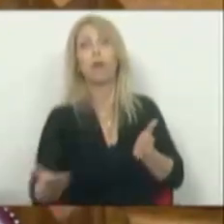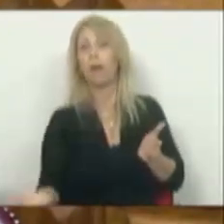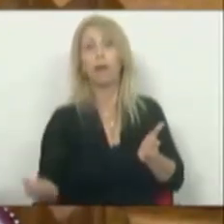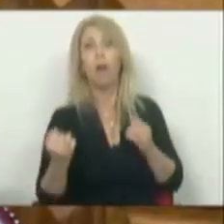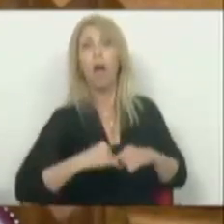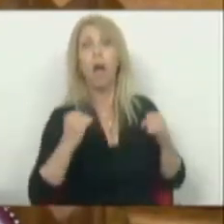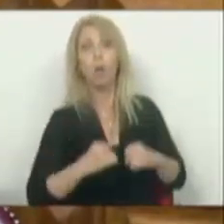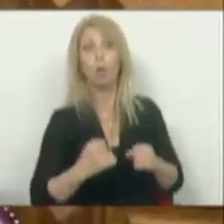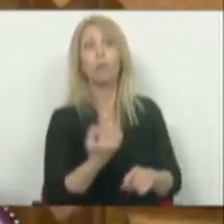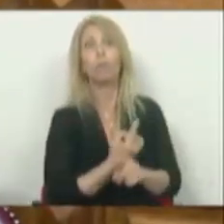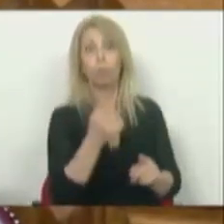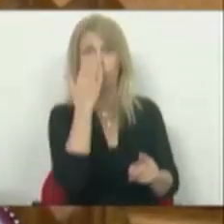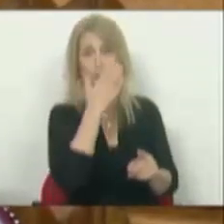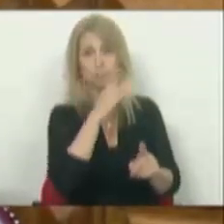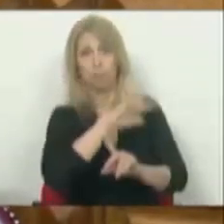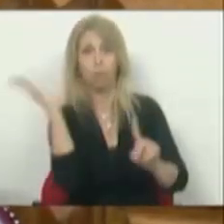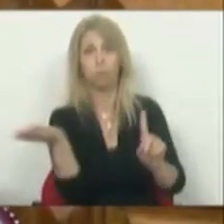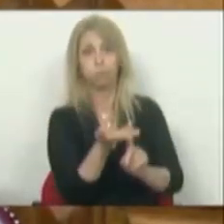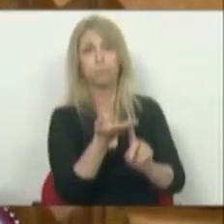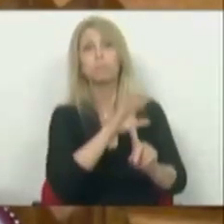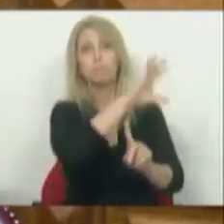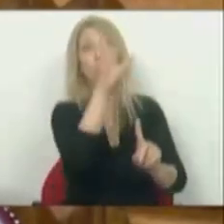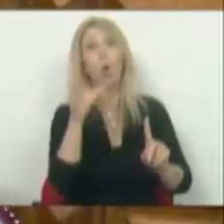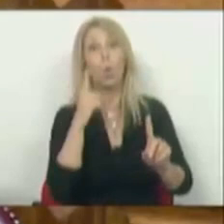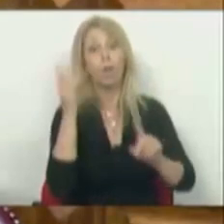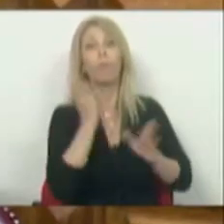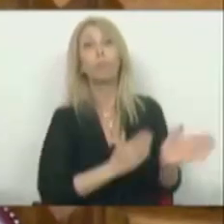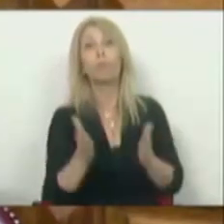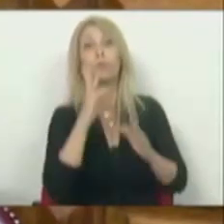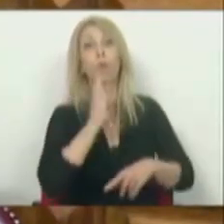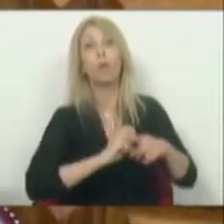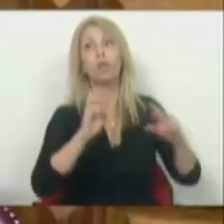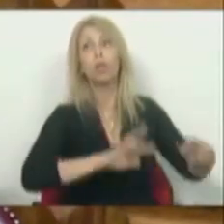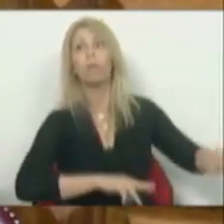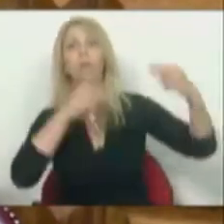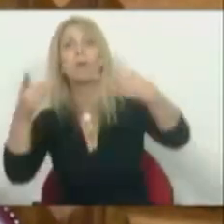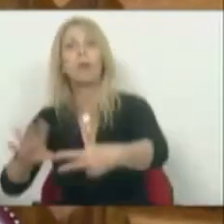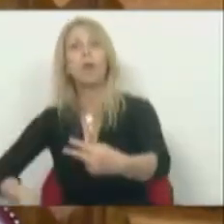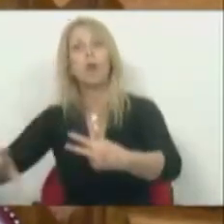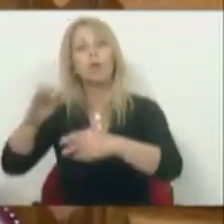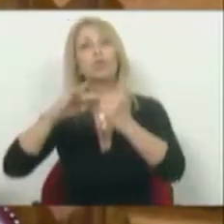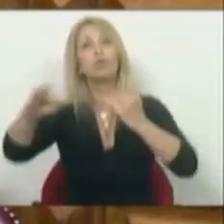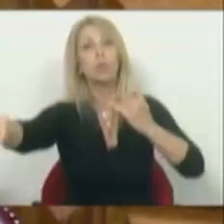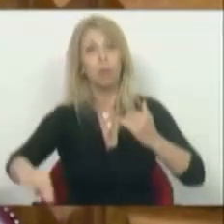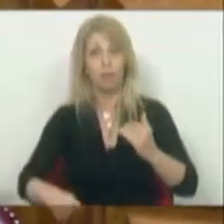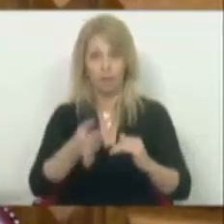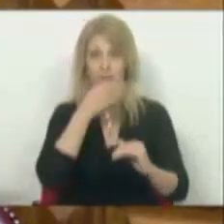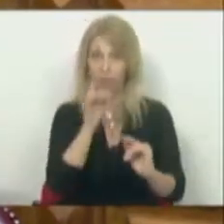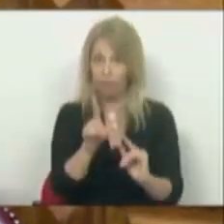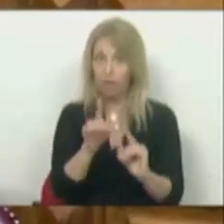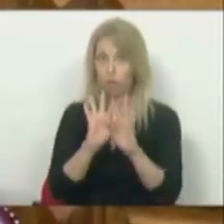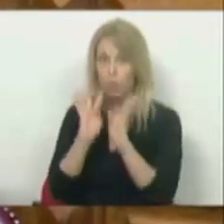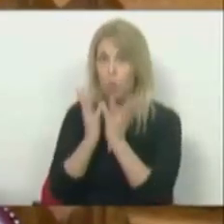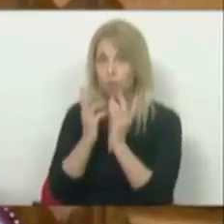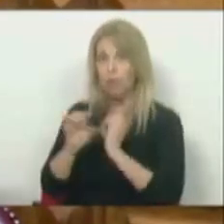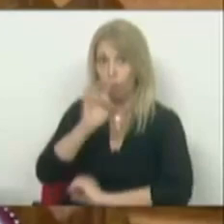Estados quando eles transferem a sua produção energética para fontes sustentáveis. Vai falar disso no próximo Conselho Europeu, perguntar aos